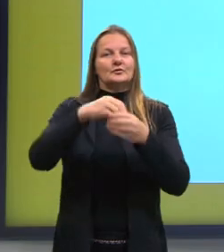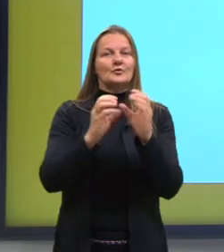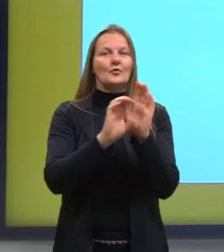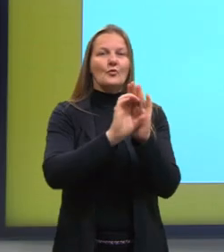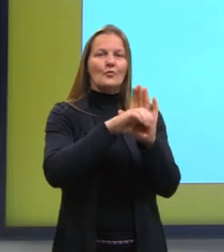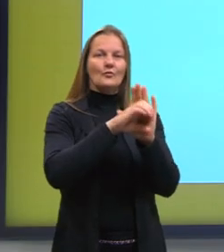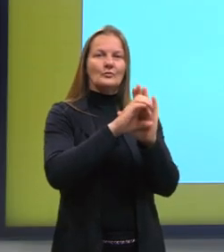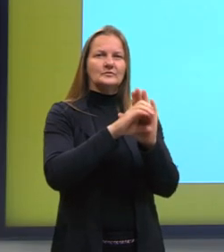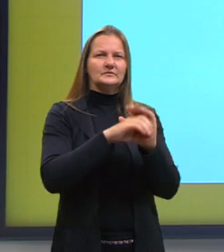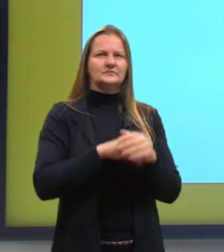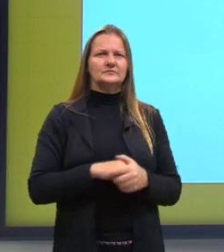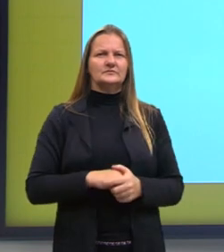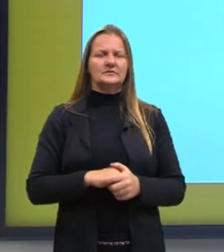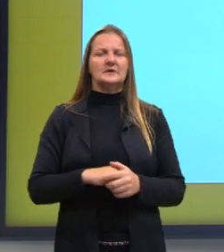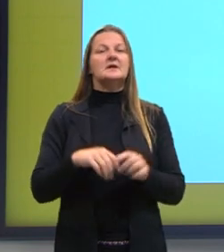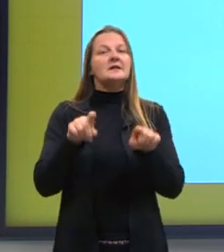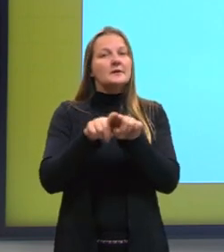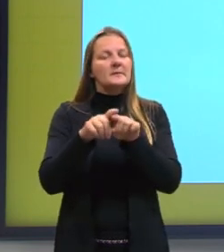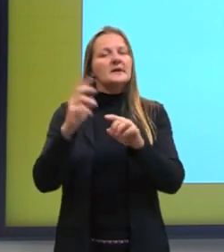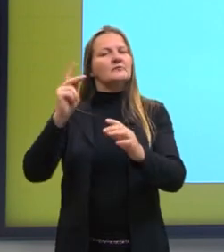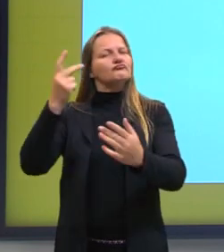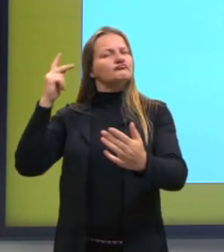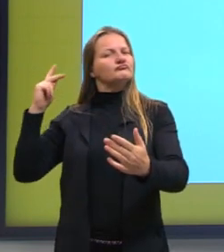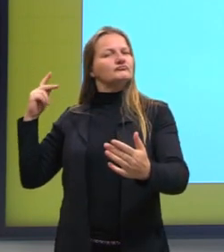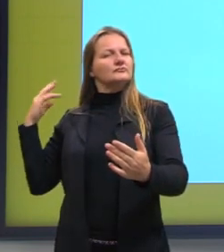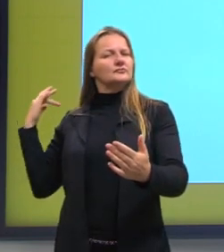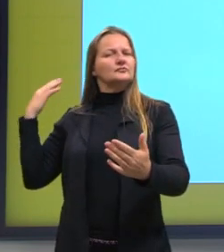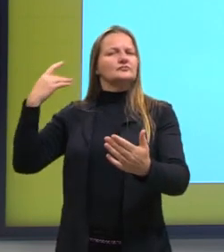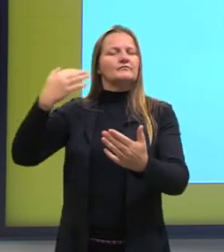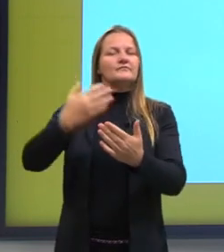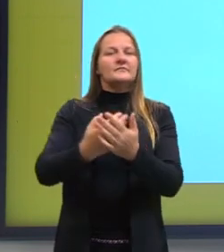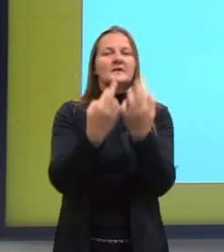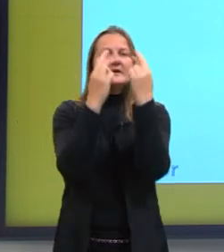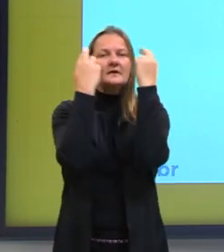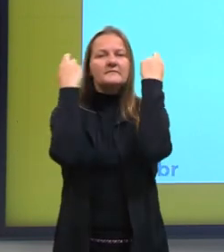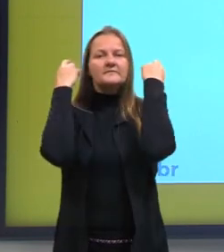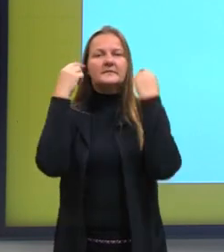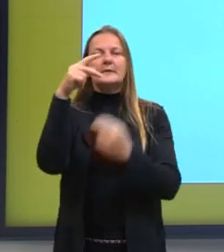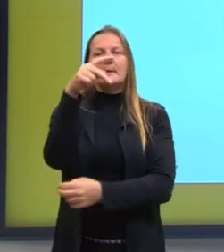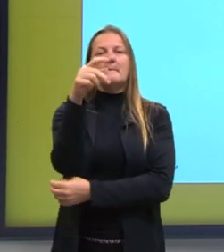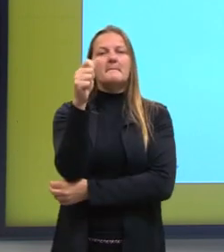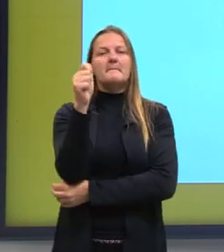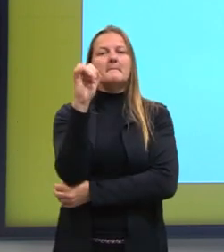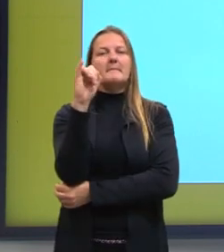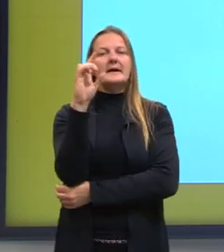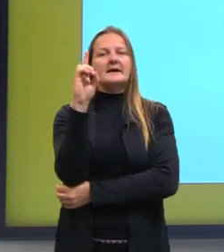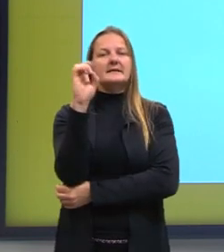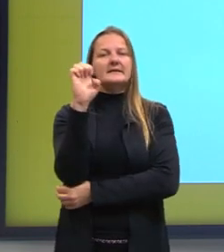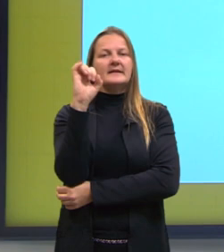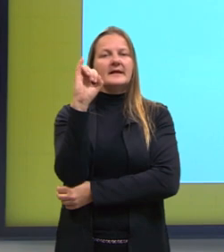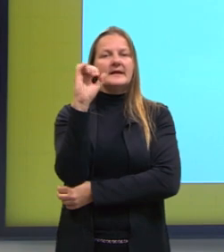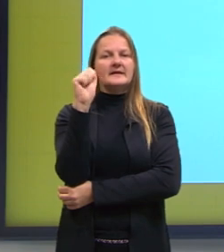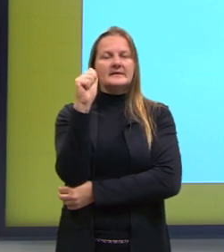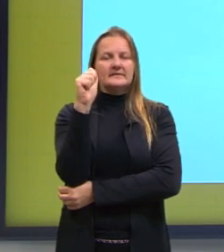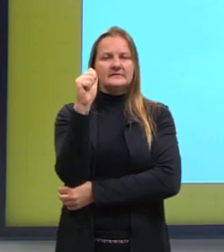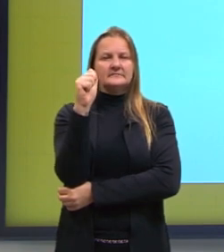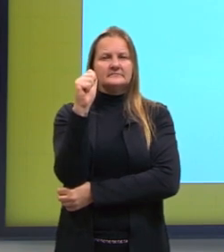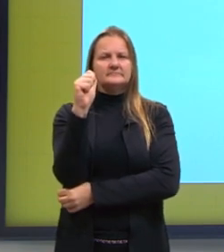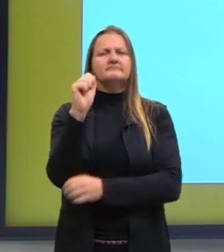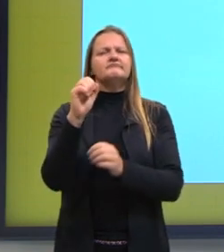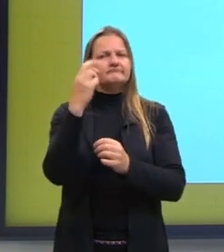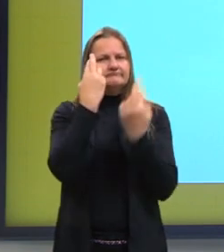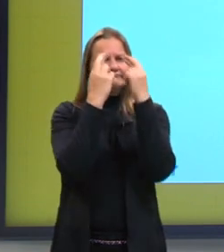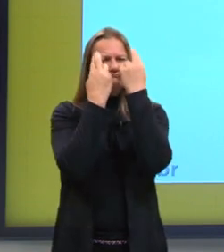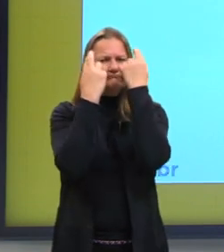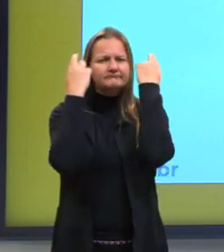e em diferentes tempos também, né? Para os gregos, era paideia. Sempre lembro dos gregos, qualquer questão, em qualquer